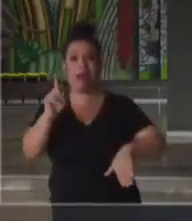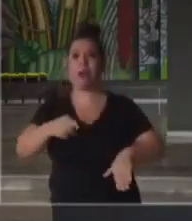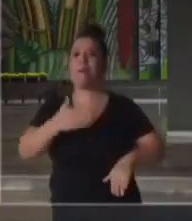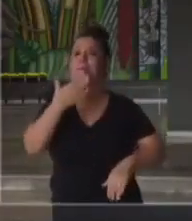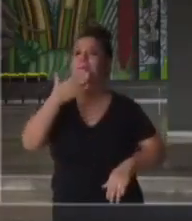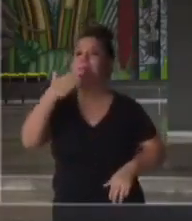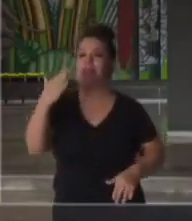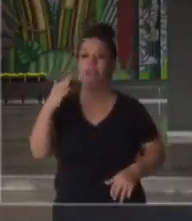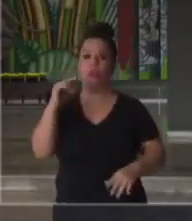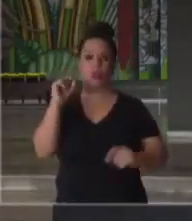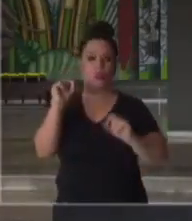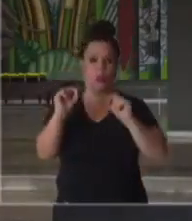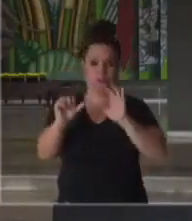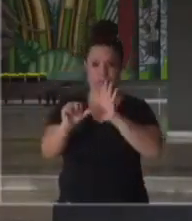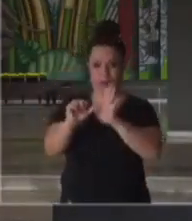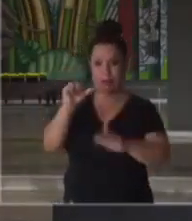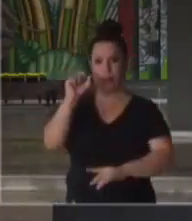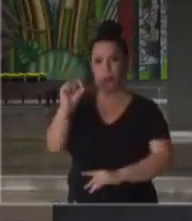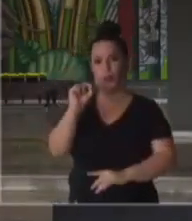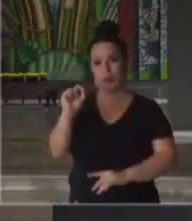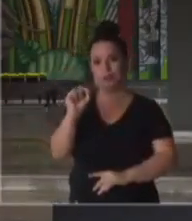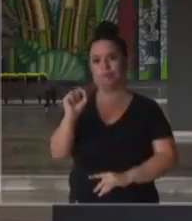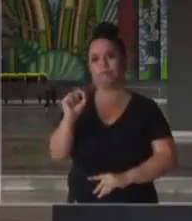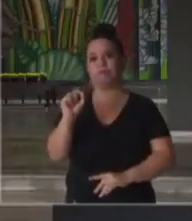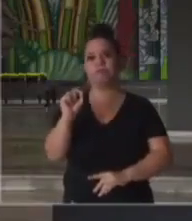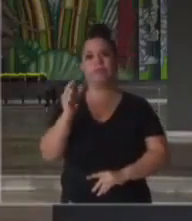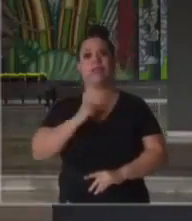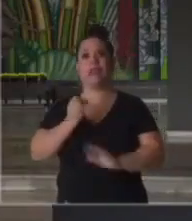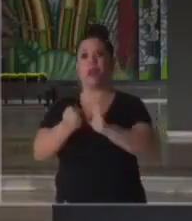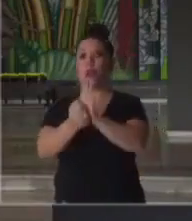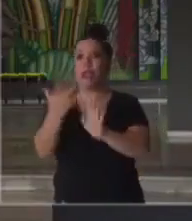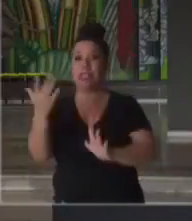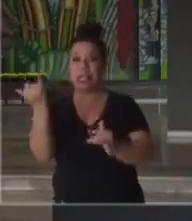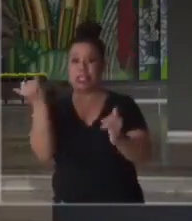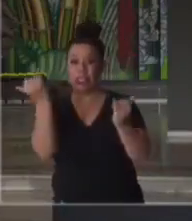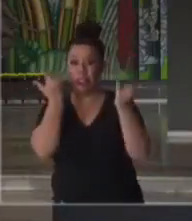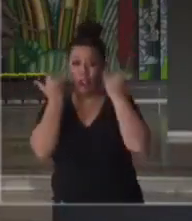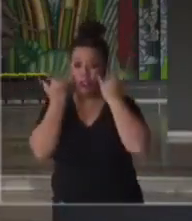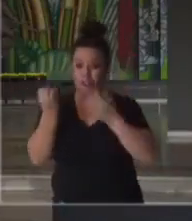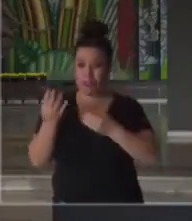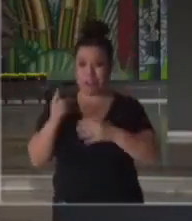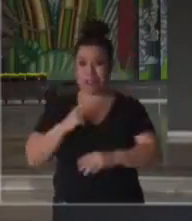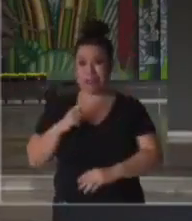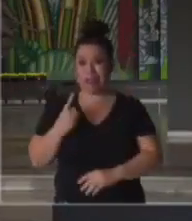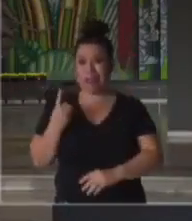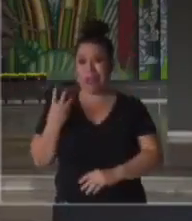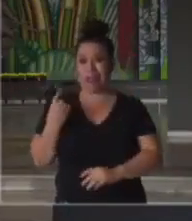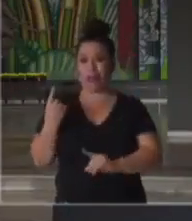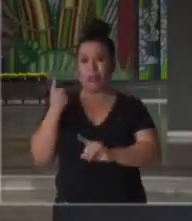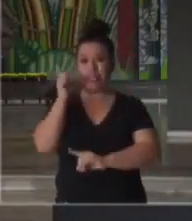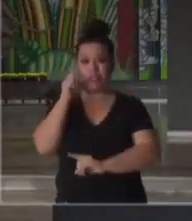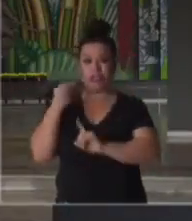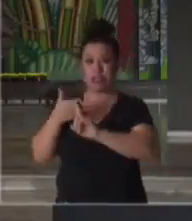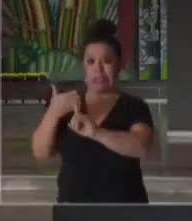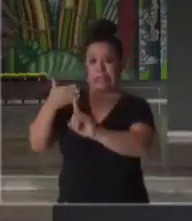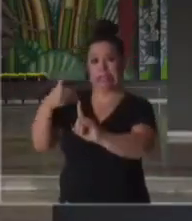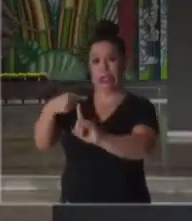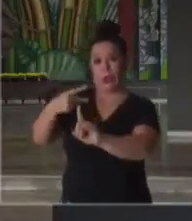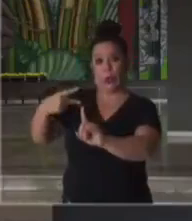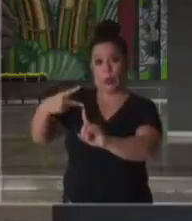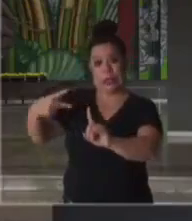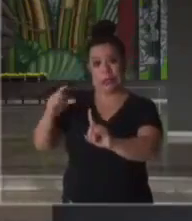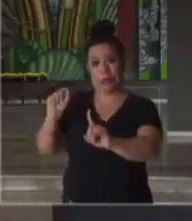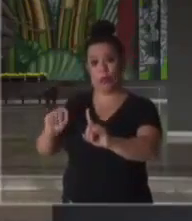porque, primeiro, os números e os dados. Há 14 dias atrás, duas semanas,